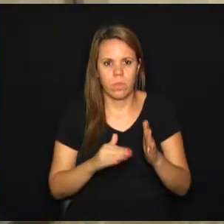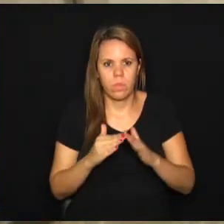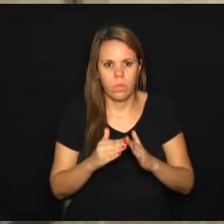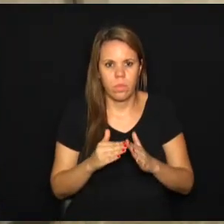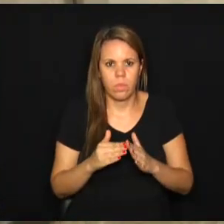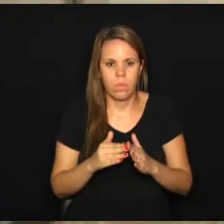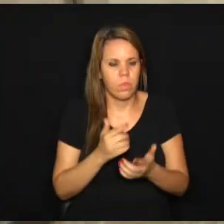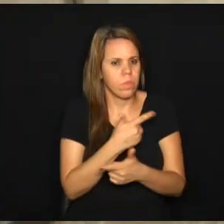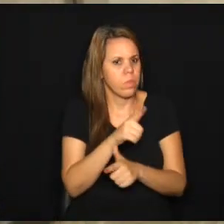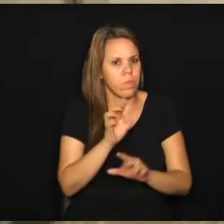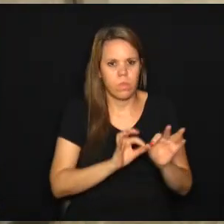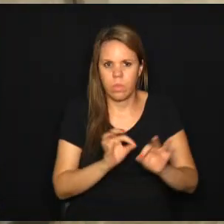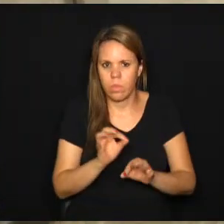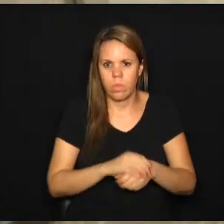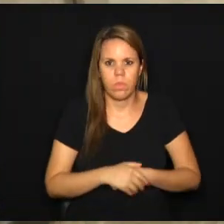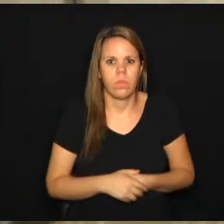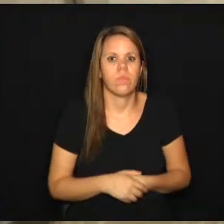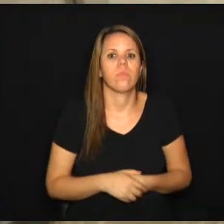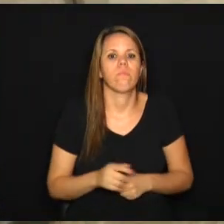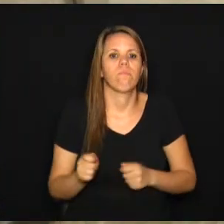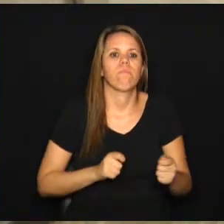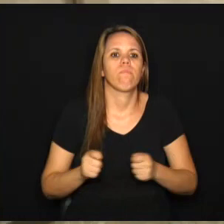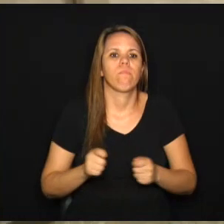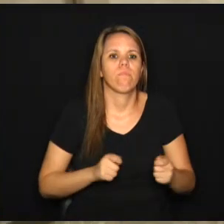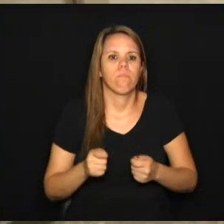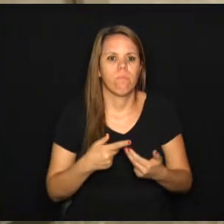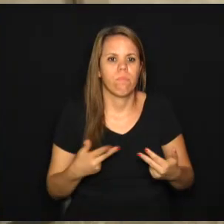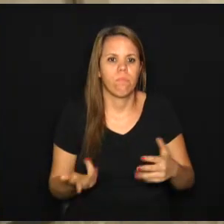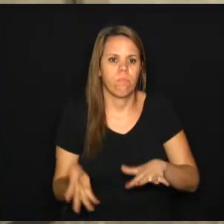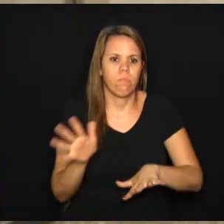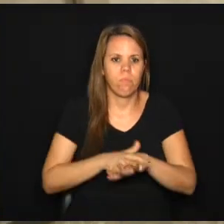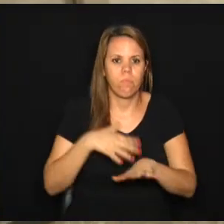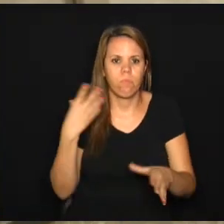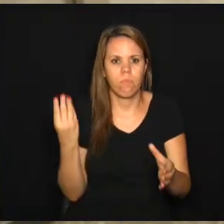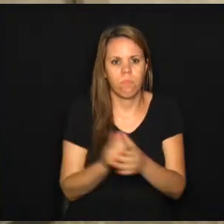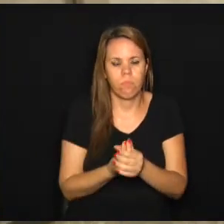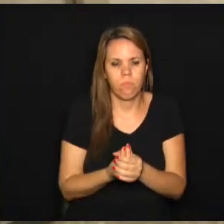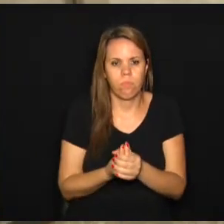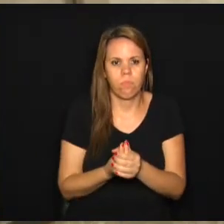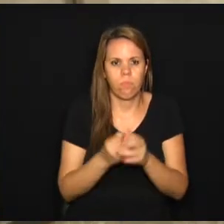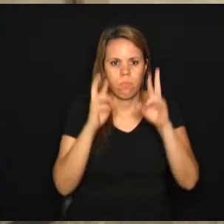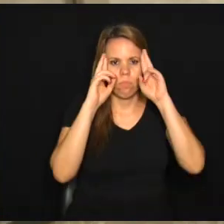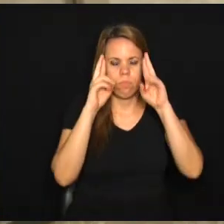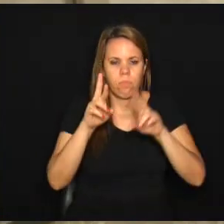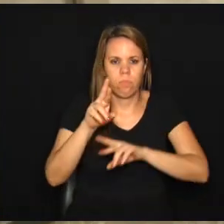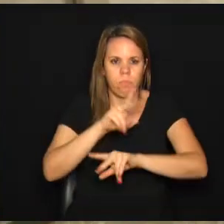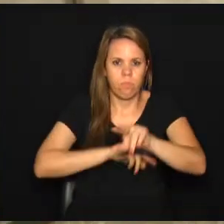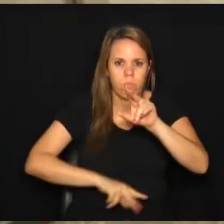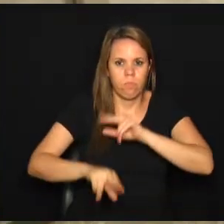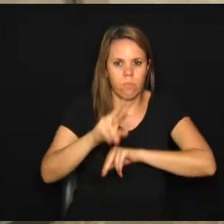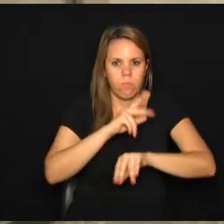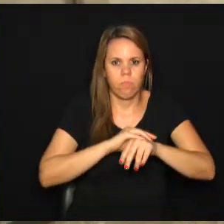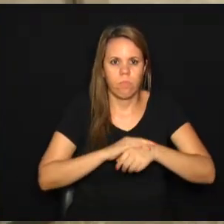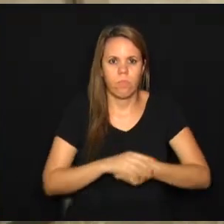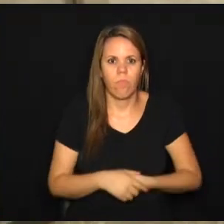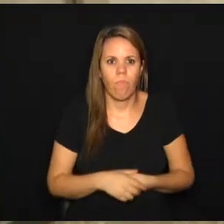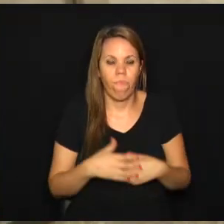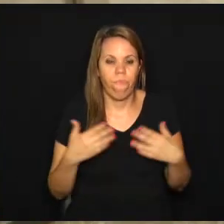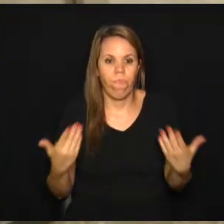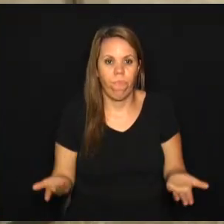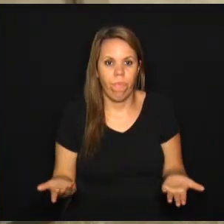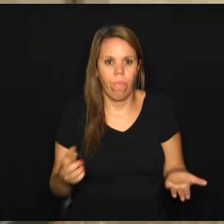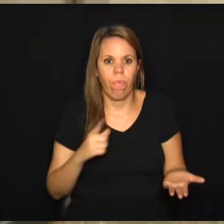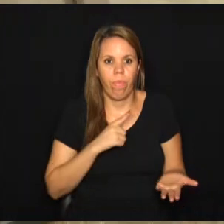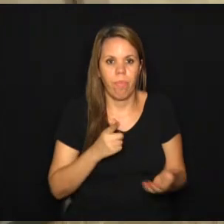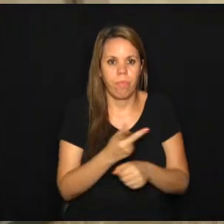estaduais não estão preparadas para lidar com esse tipo de inclusão e desse respeito à diversidade e às diferenças. Tanto que